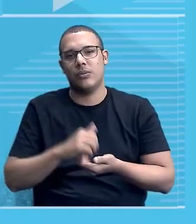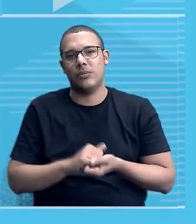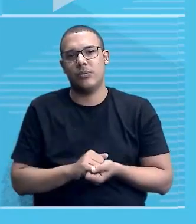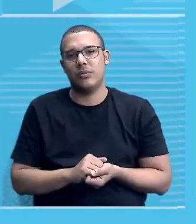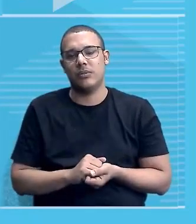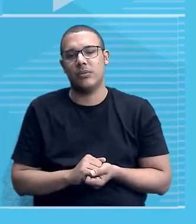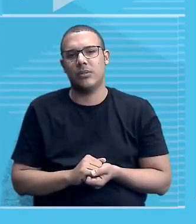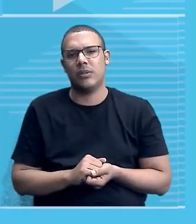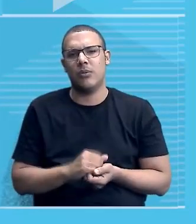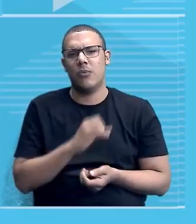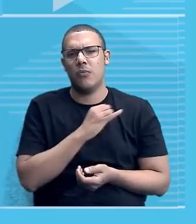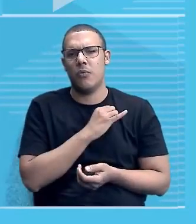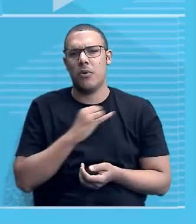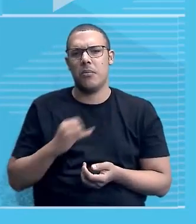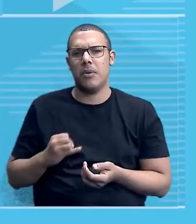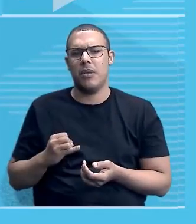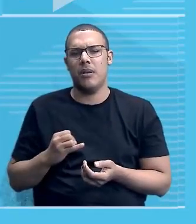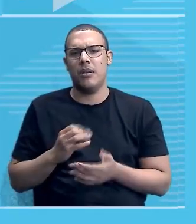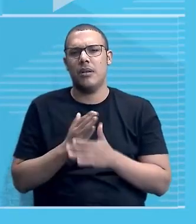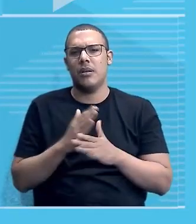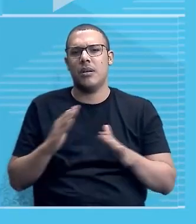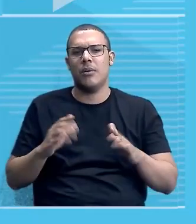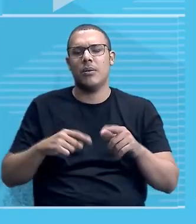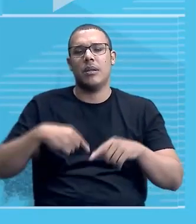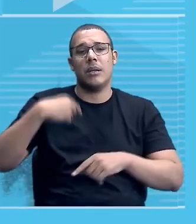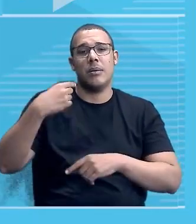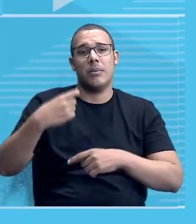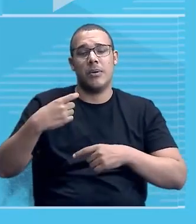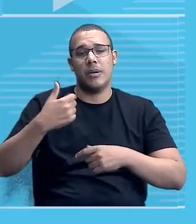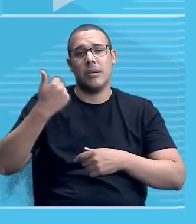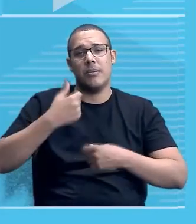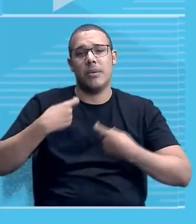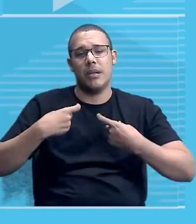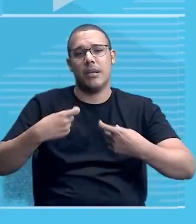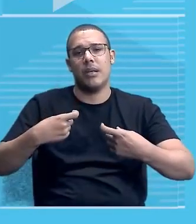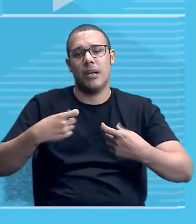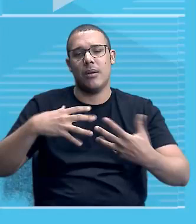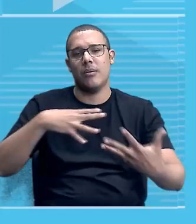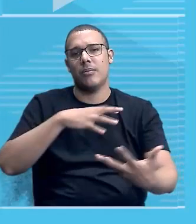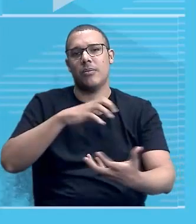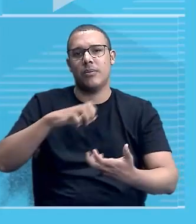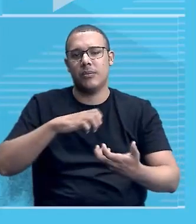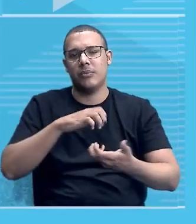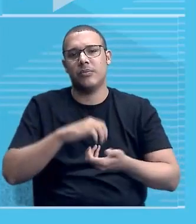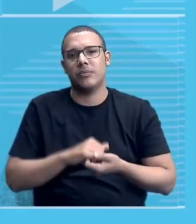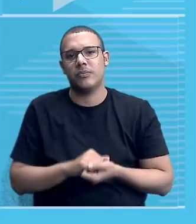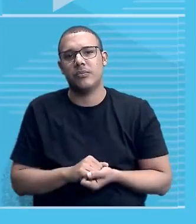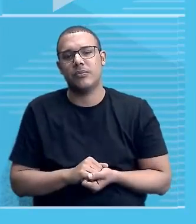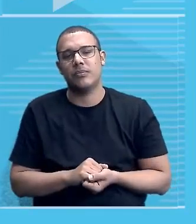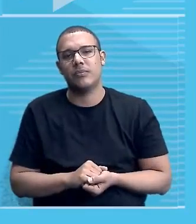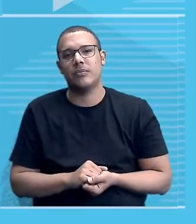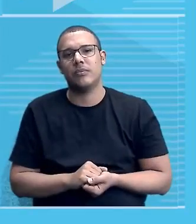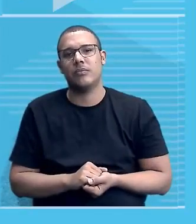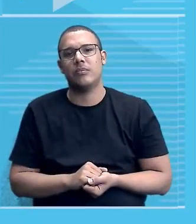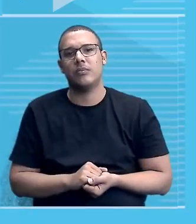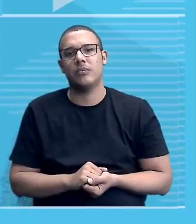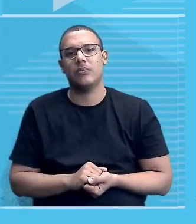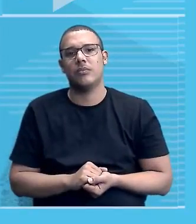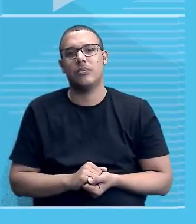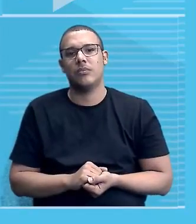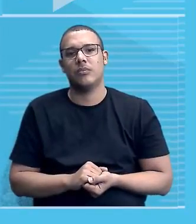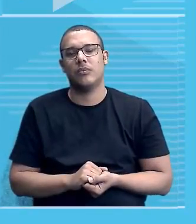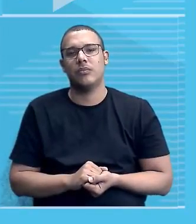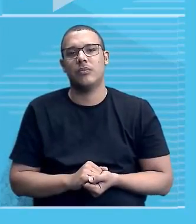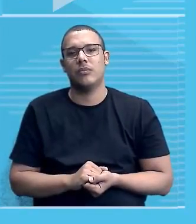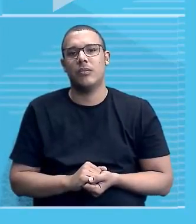império que desapareceu logo após a Primeira Guerra Mundial, Império Turco-Otomano. Ele foi todo desarticulado. Aí, outras